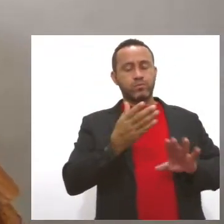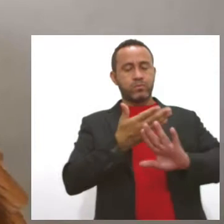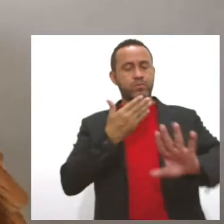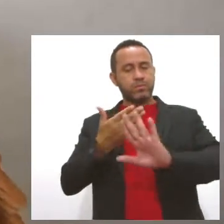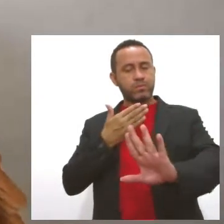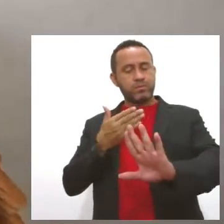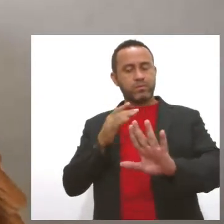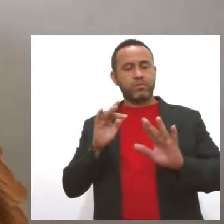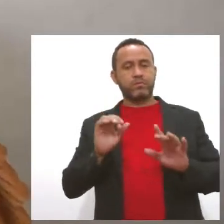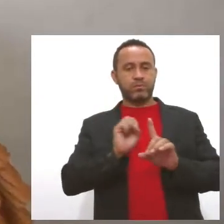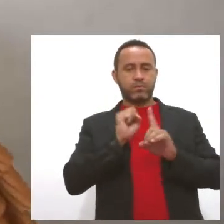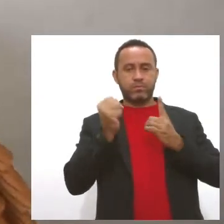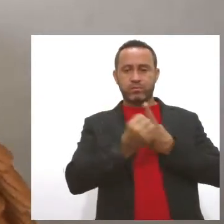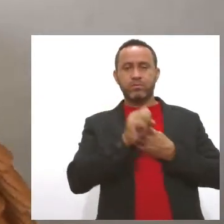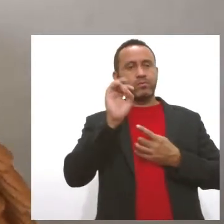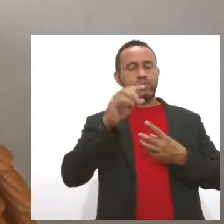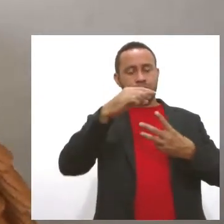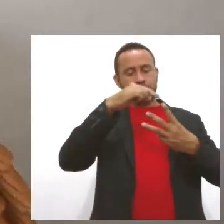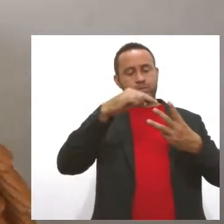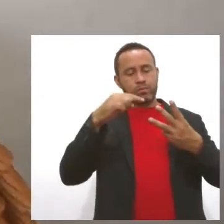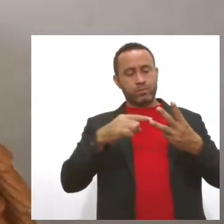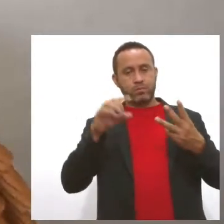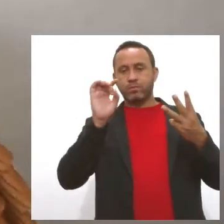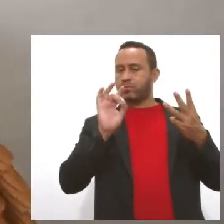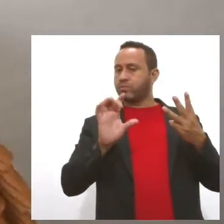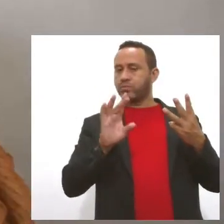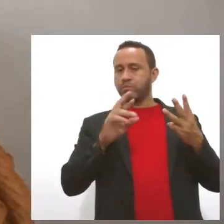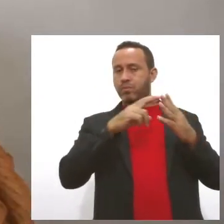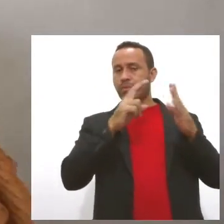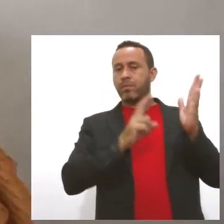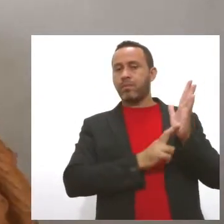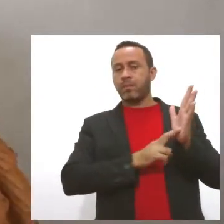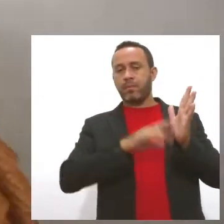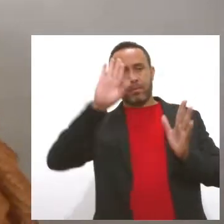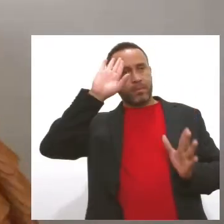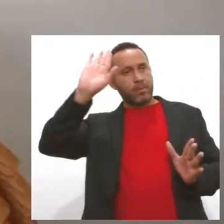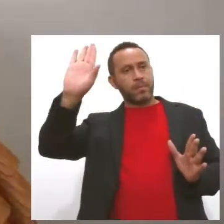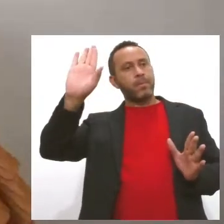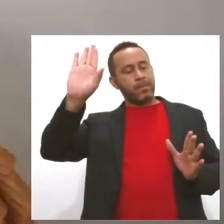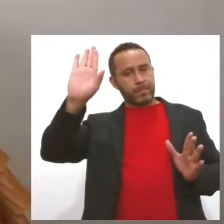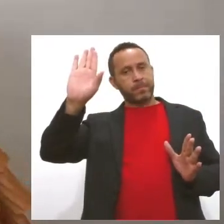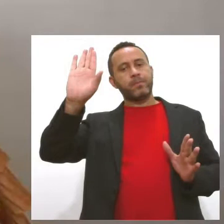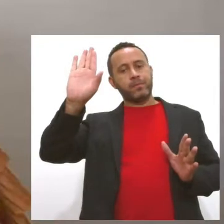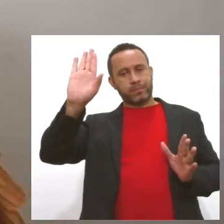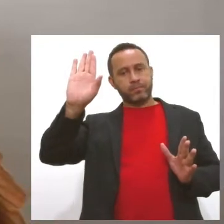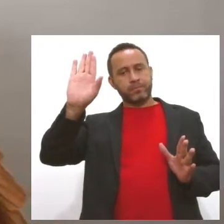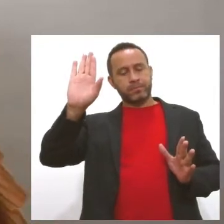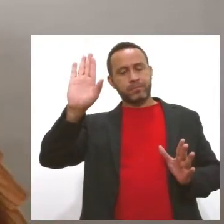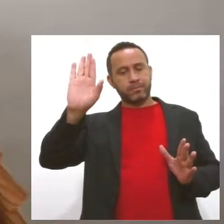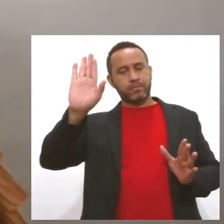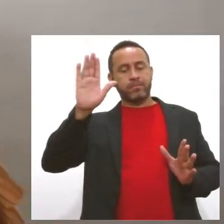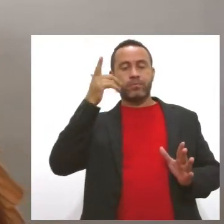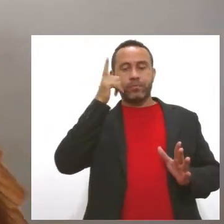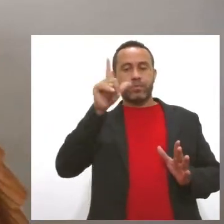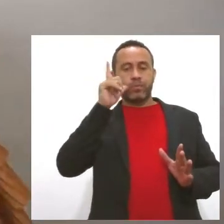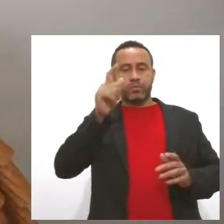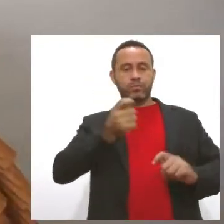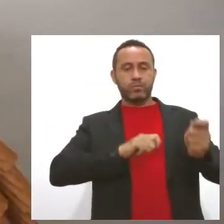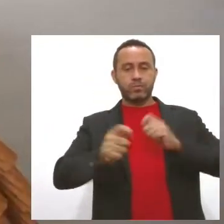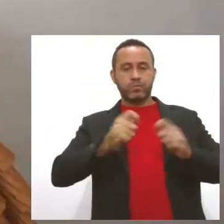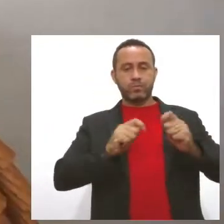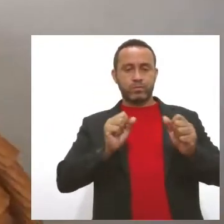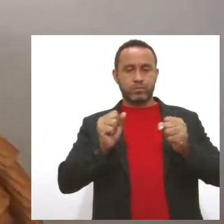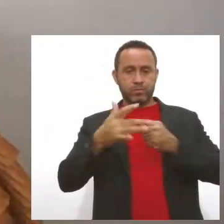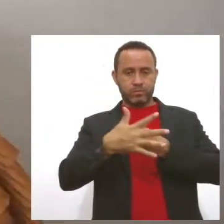social. Esses três cuidados são a regra-chave, as palavras-chave para justamente conseguir controlar a Covid-19.